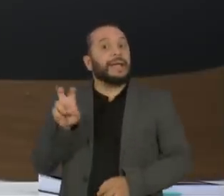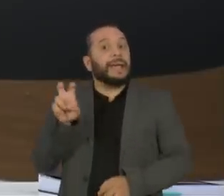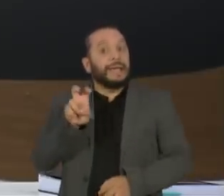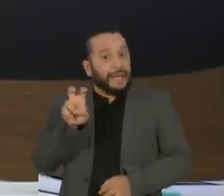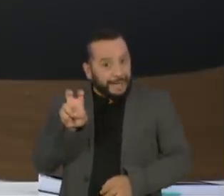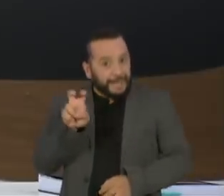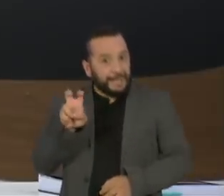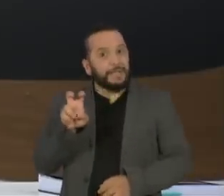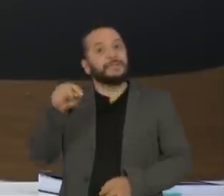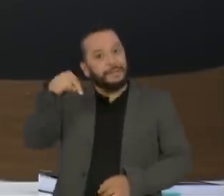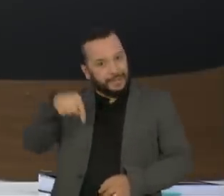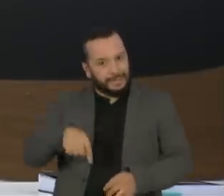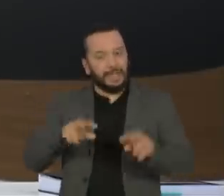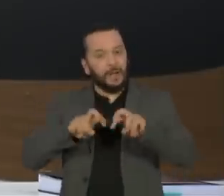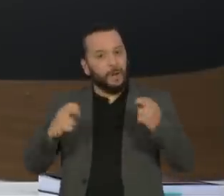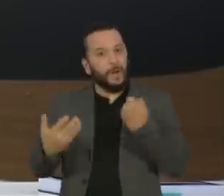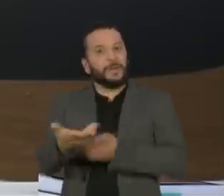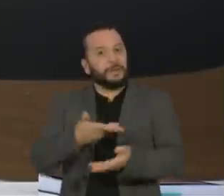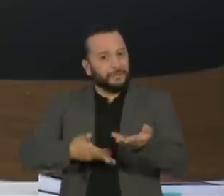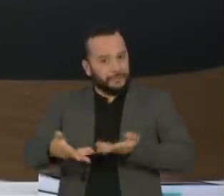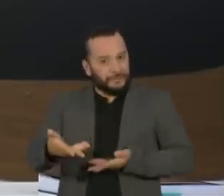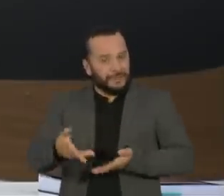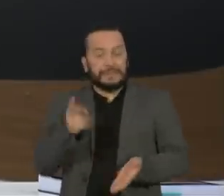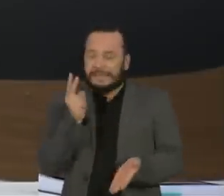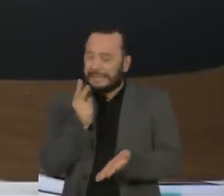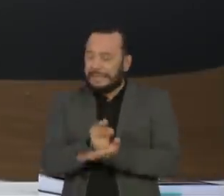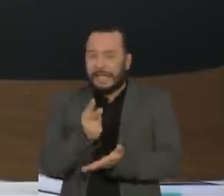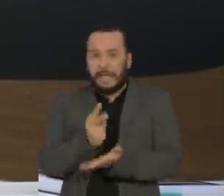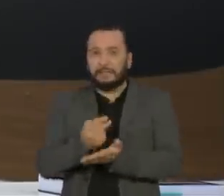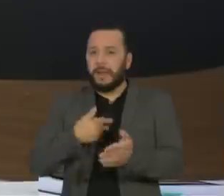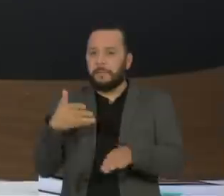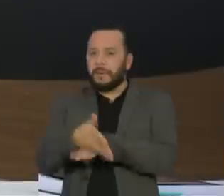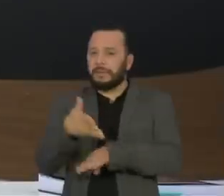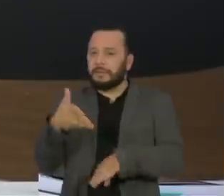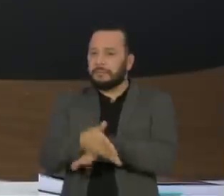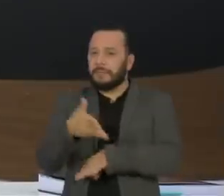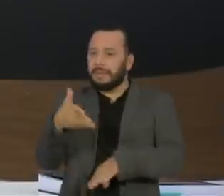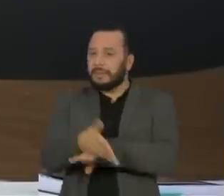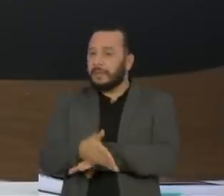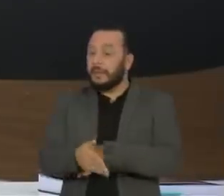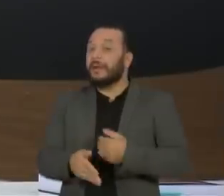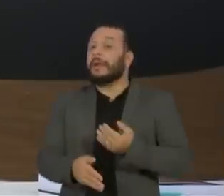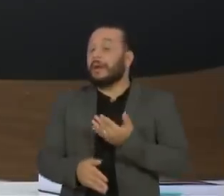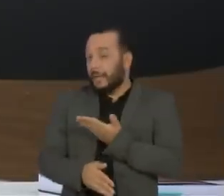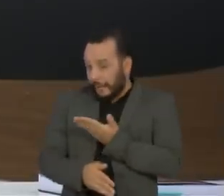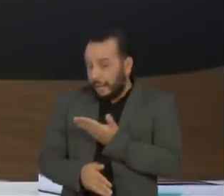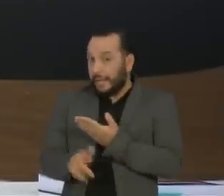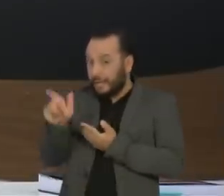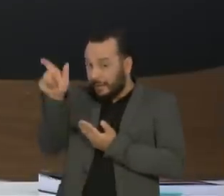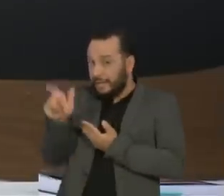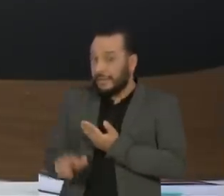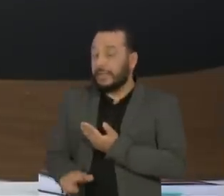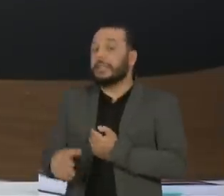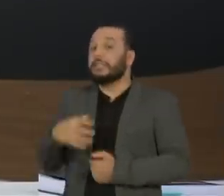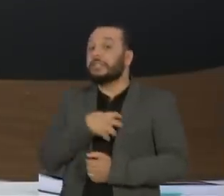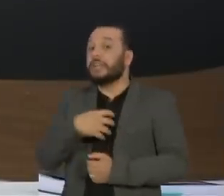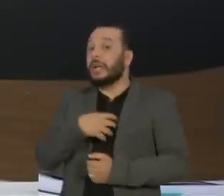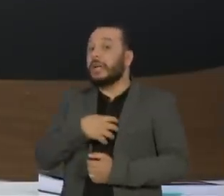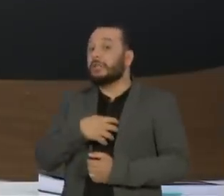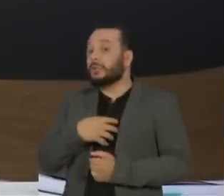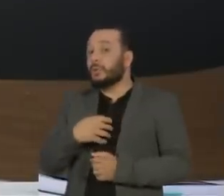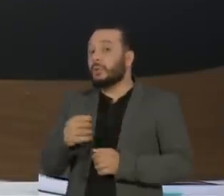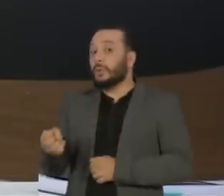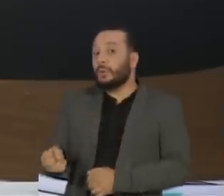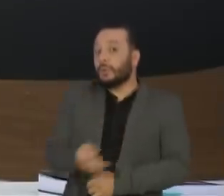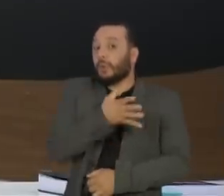ocupa o centro desta roda. Em cada uma dessas participações, pode-se dizer que ele exibiu uma pelagem nova, mas nunca